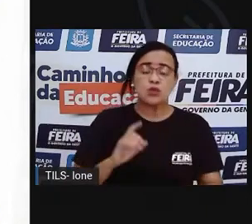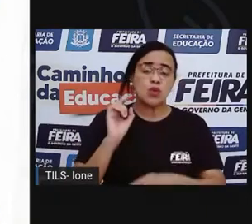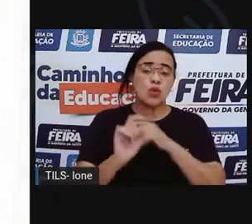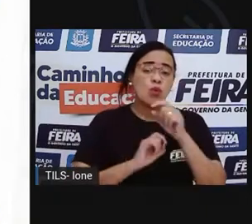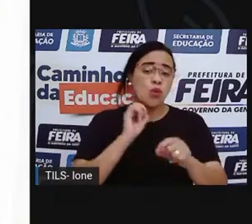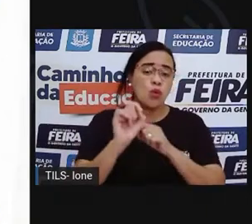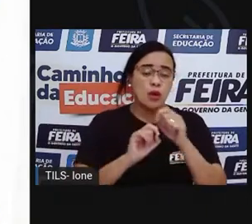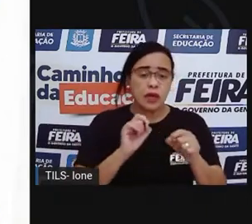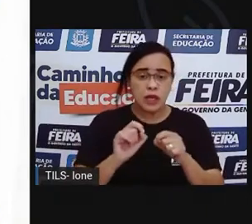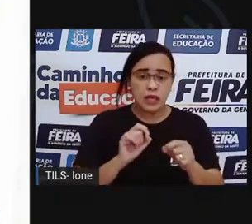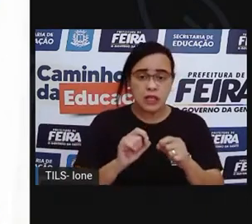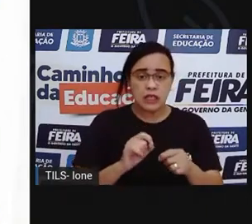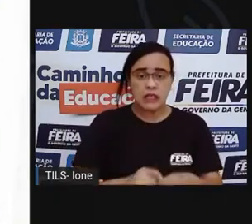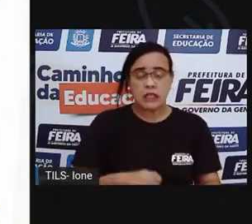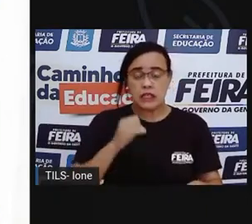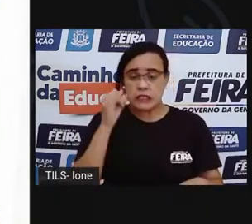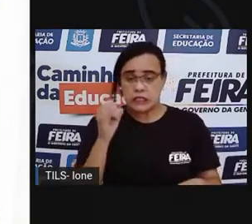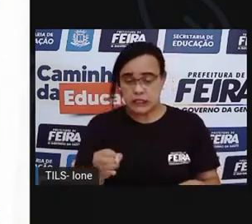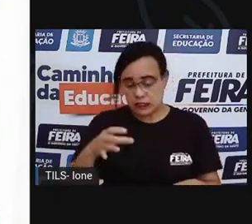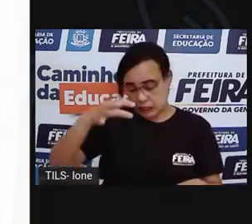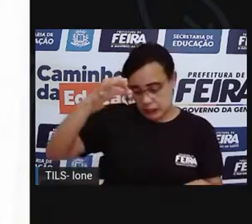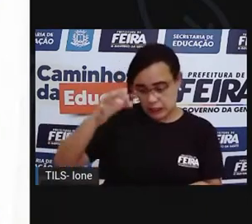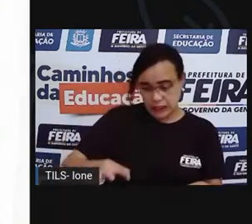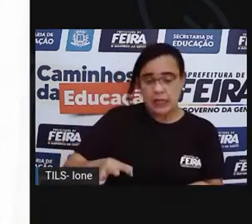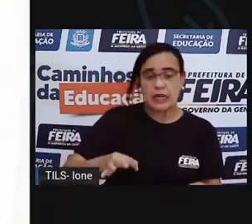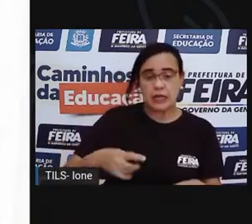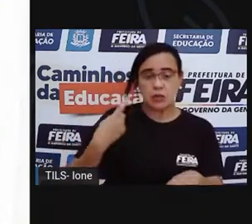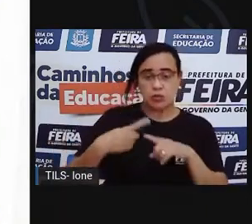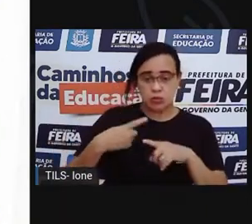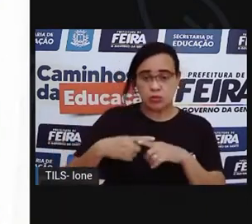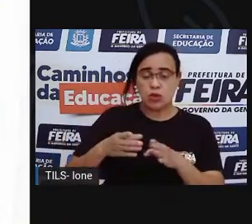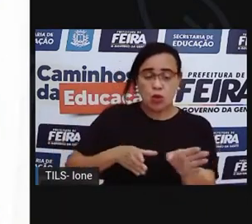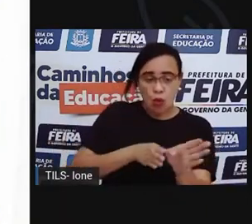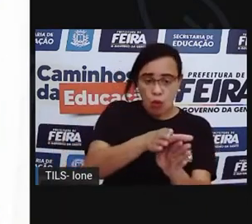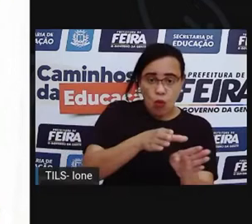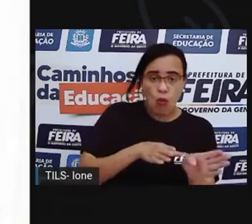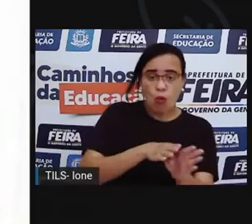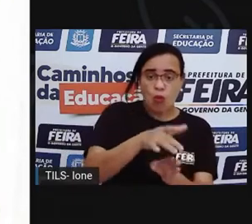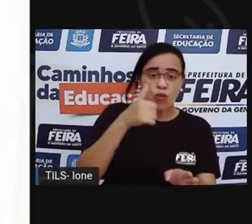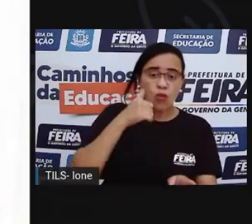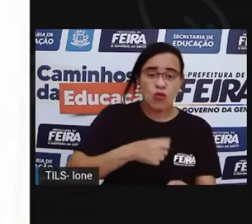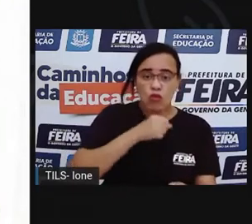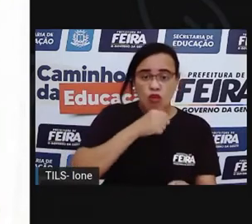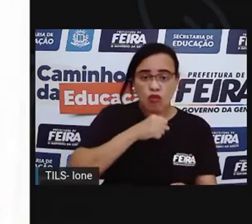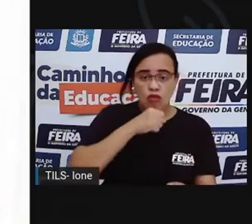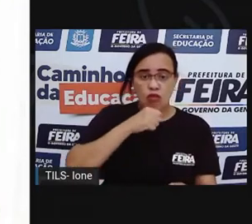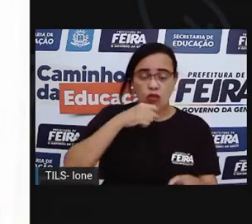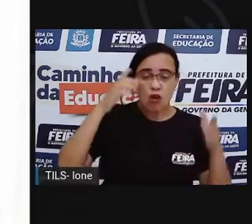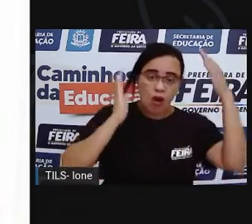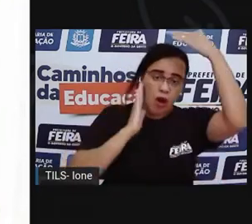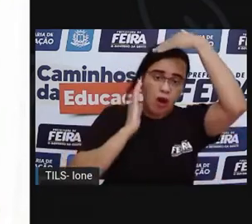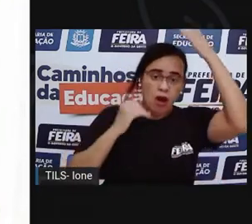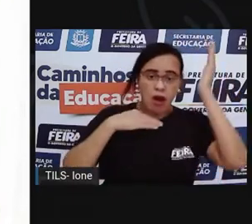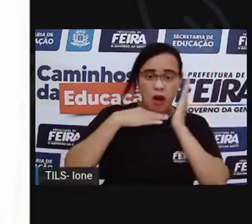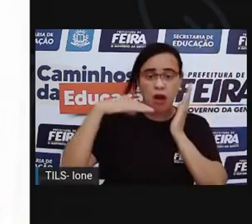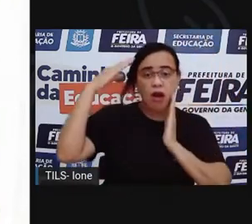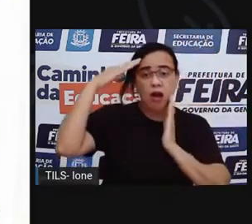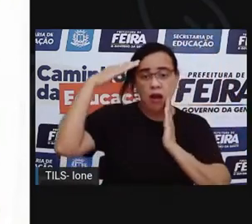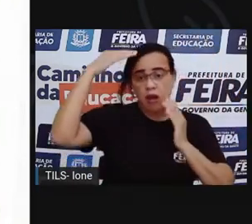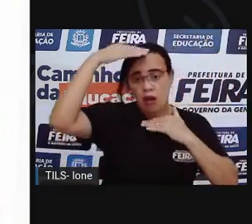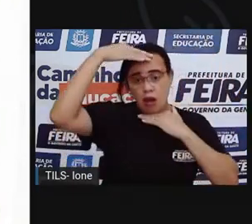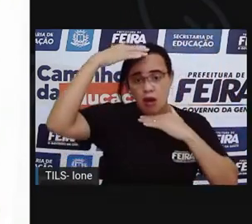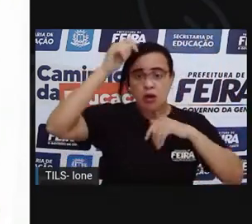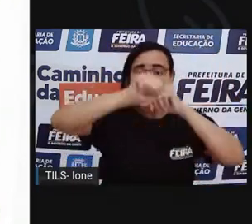Tinha certeza que, seguindo o conselho da vovó, deixaria de ter a cabeça quadrada. Foi quando